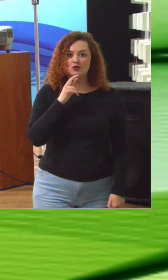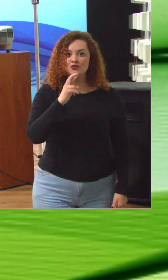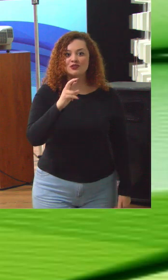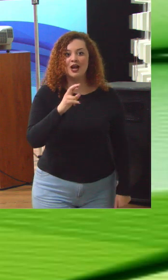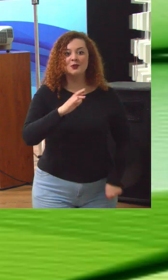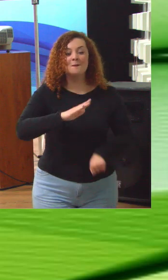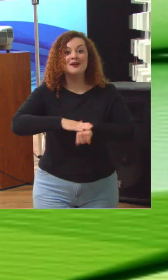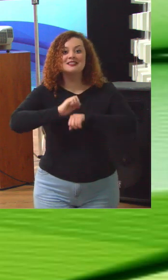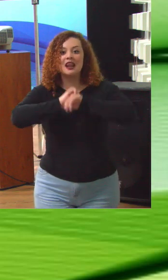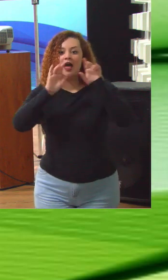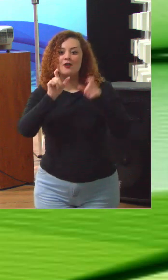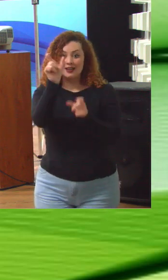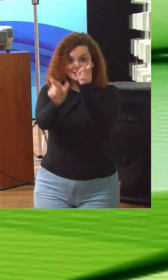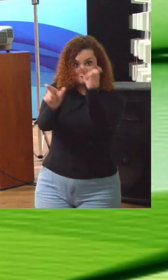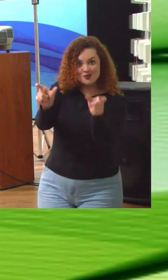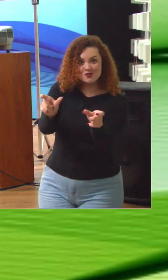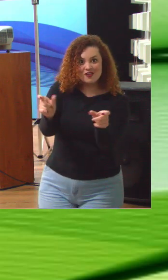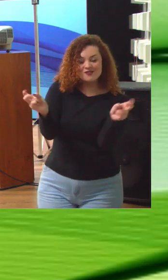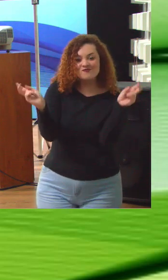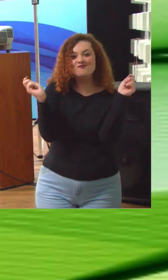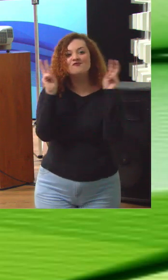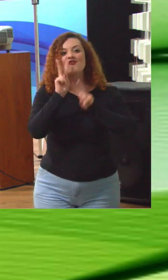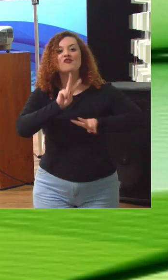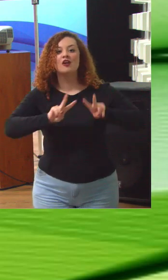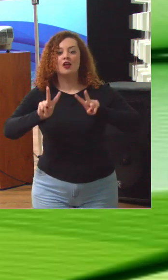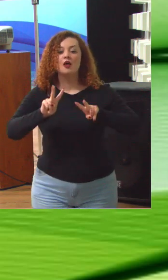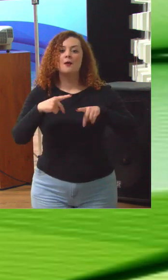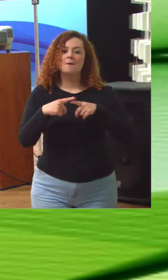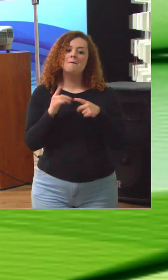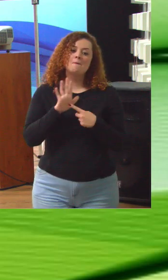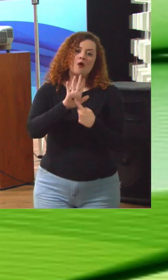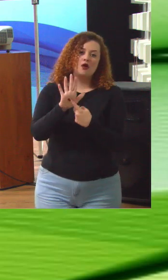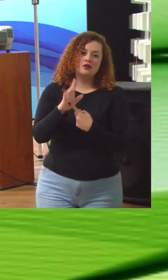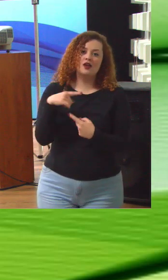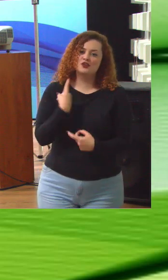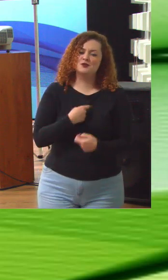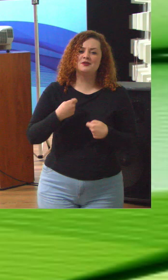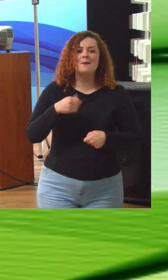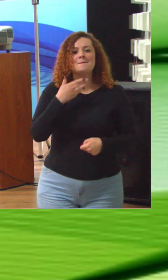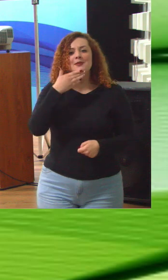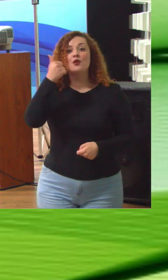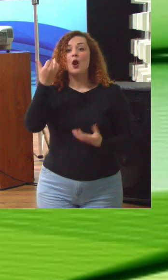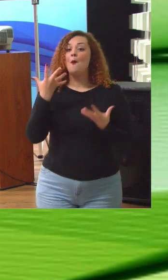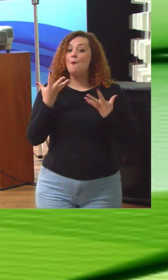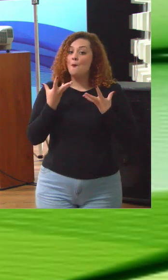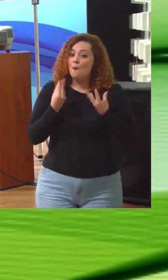vê isso tudo mostra que a gente tem muito ainda para melhorar nessa parte